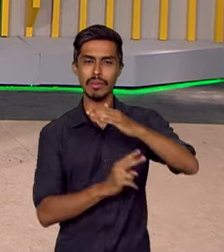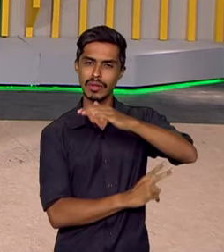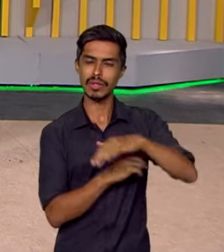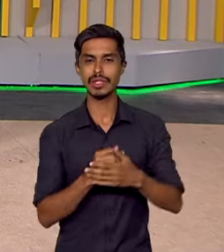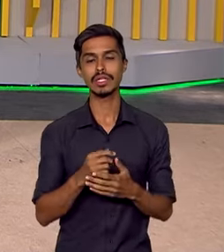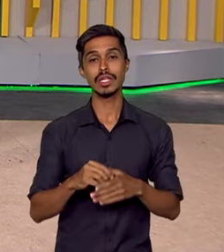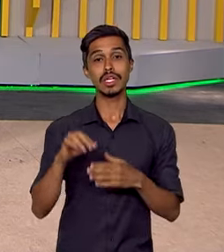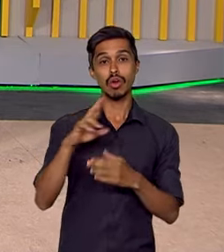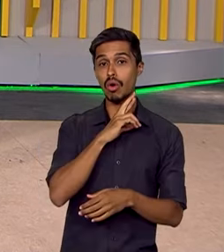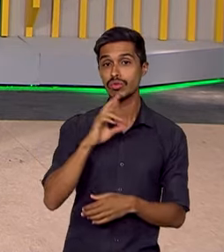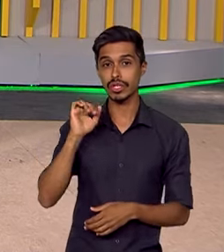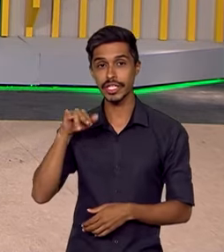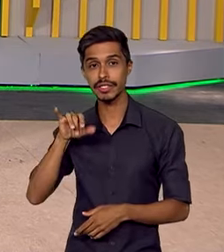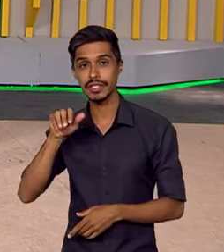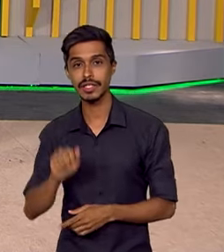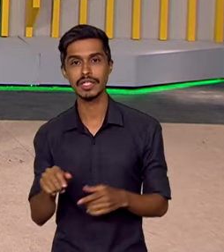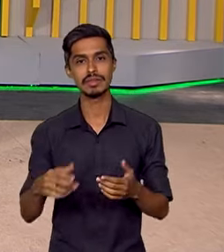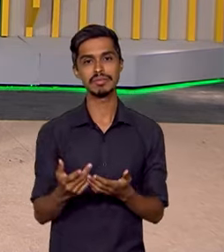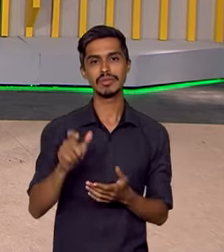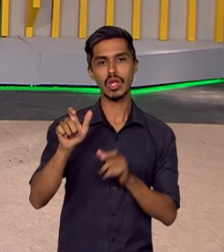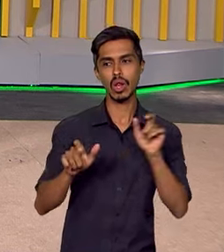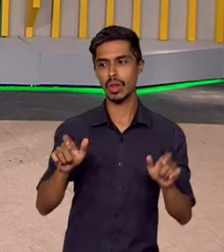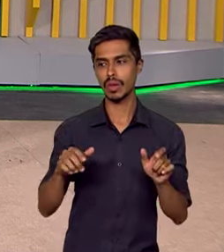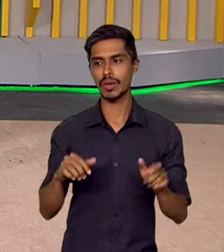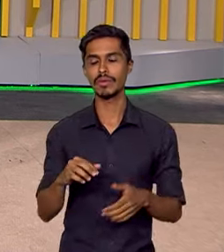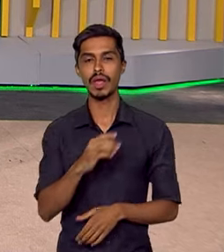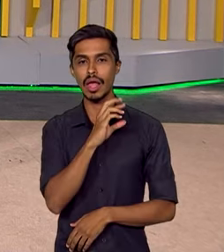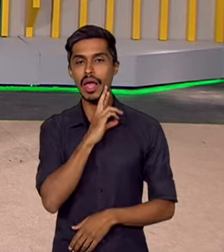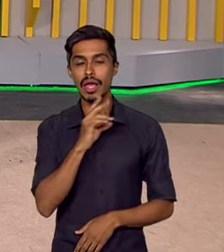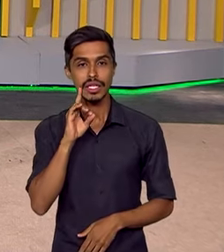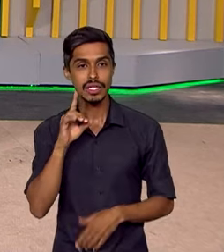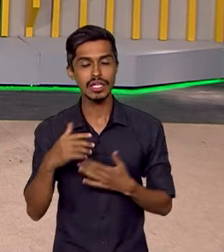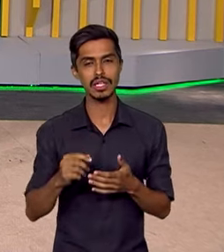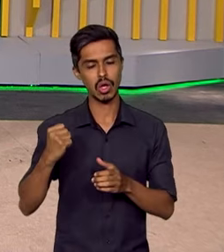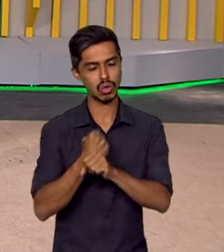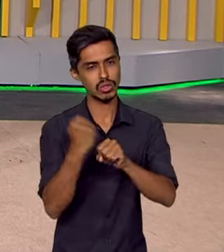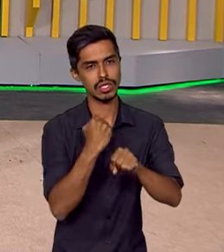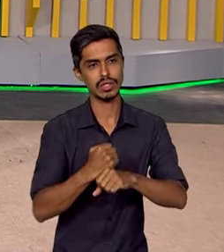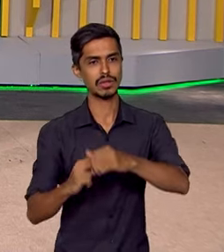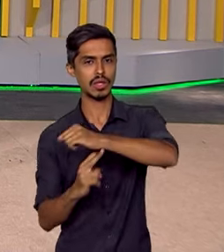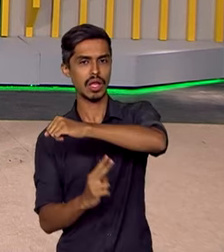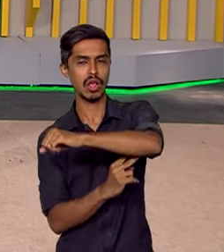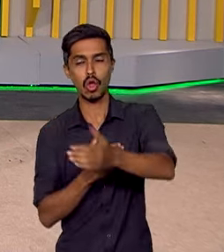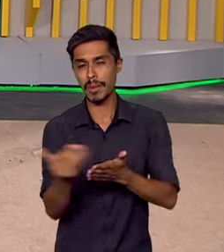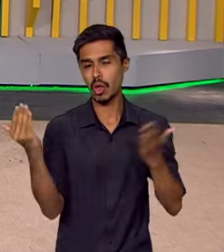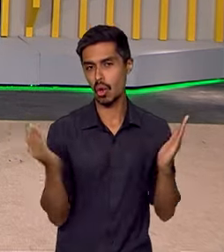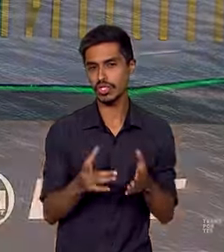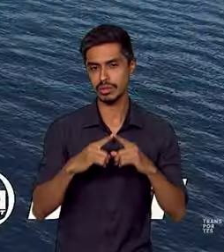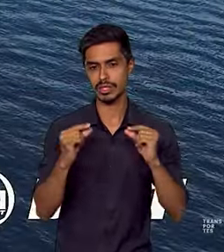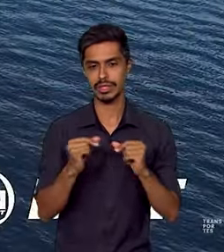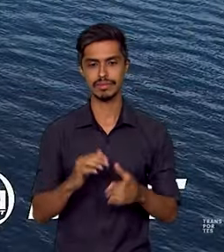Rondônia e o departamento de Beni, na Bolívia. A licitação para a construção da ponte foi lançada hoje em Brasília.